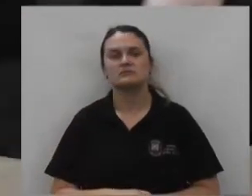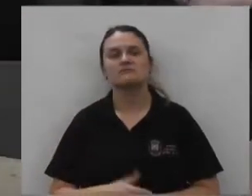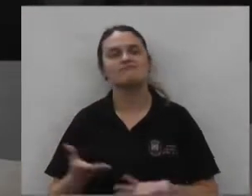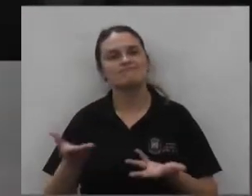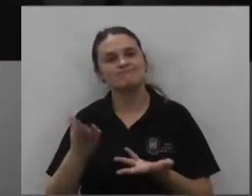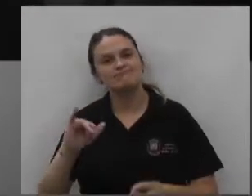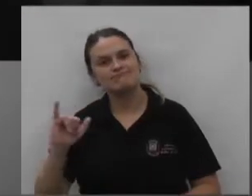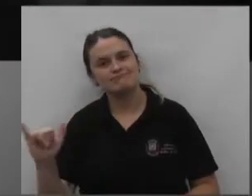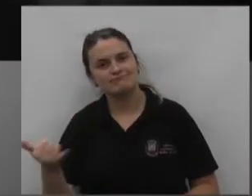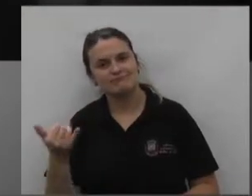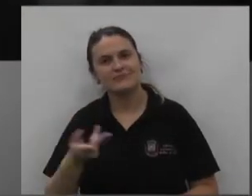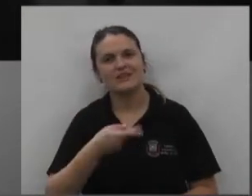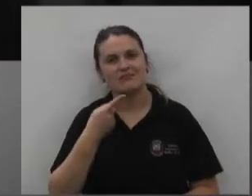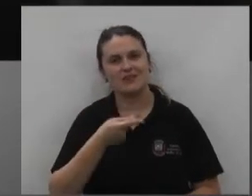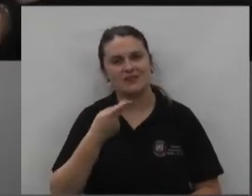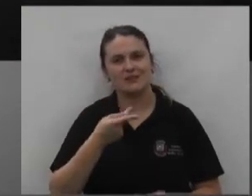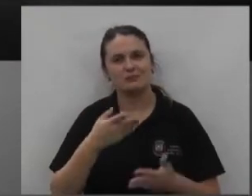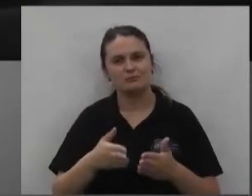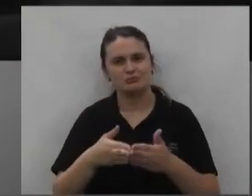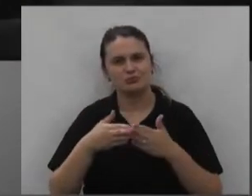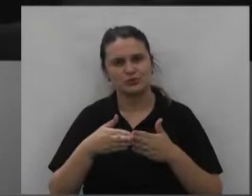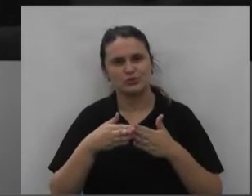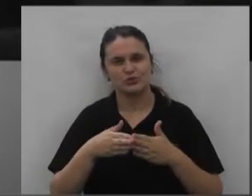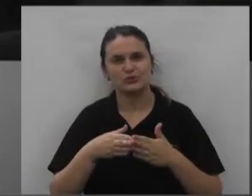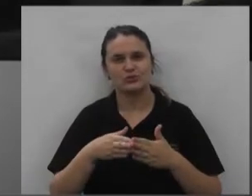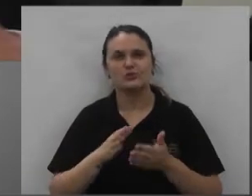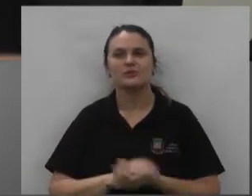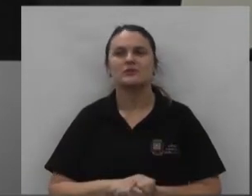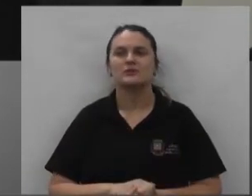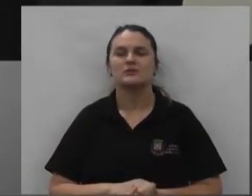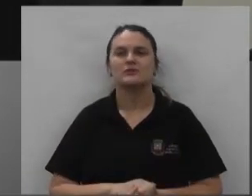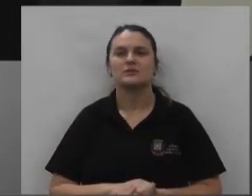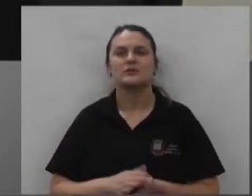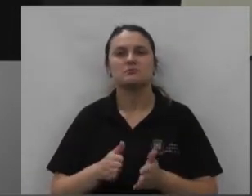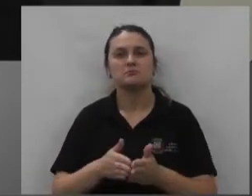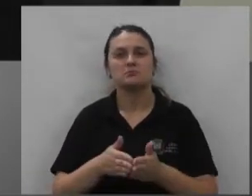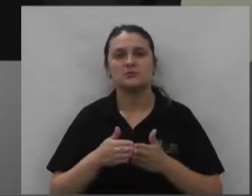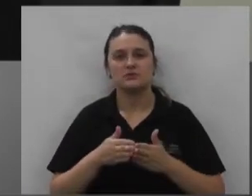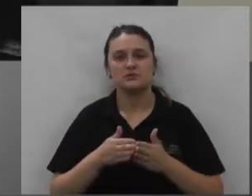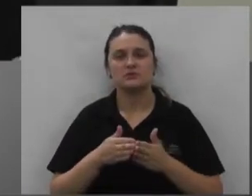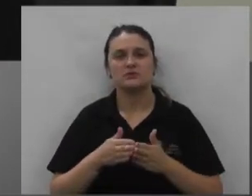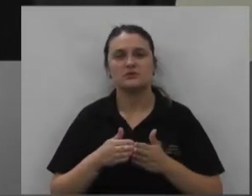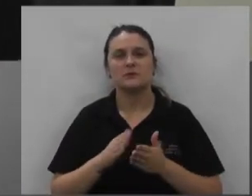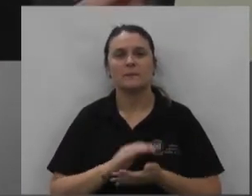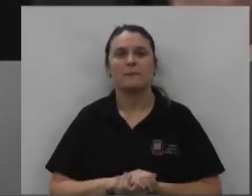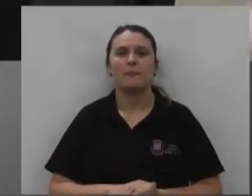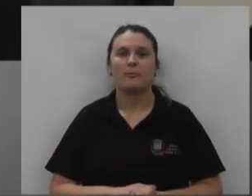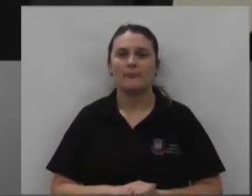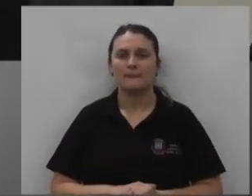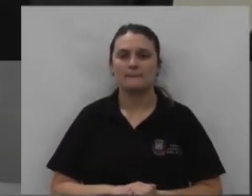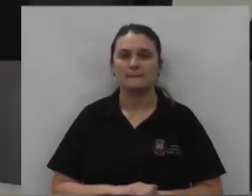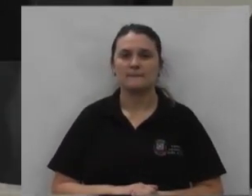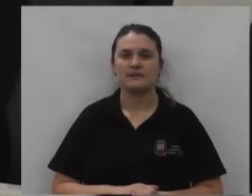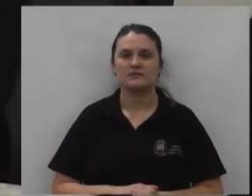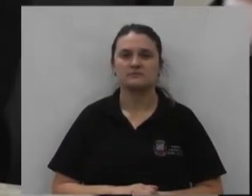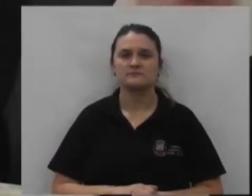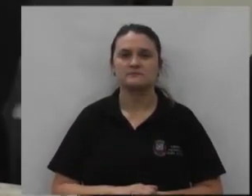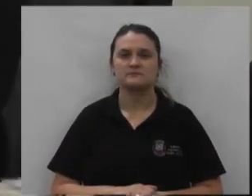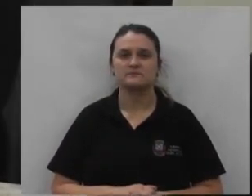eu quero aproveitar e fazer um requerimento oral aqui solicitando que o que